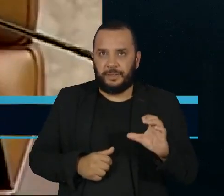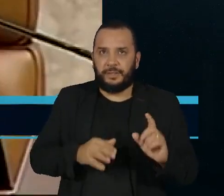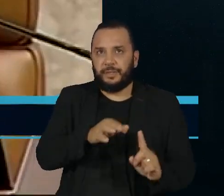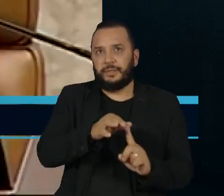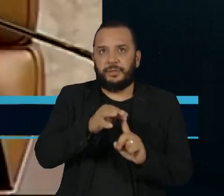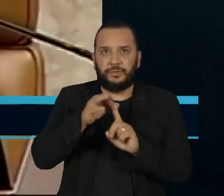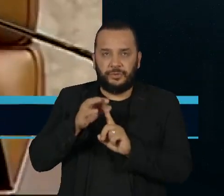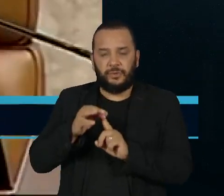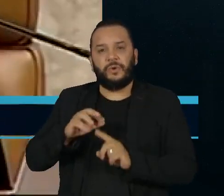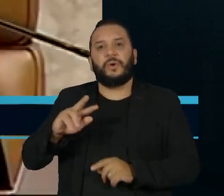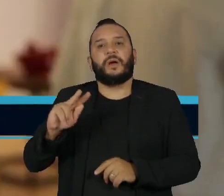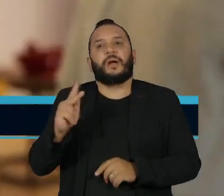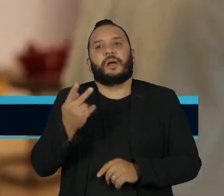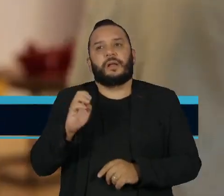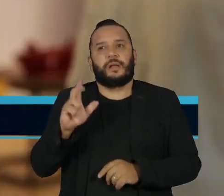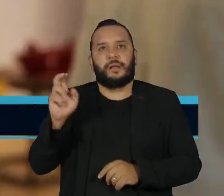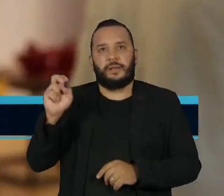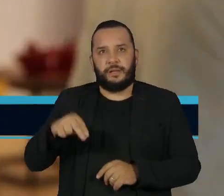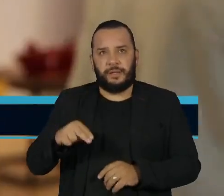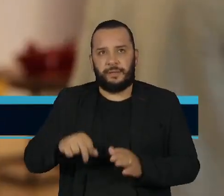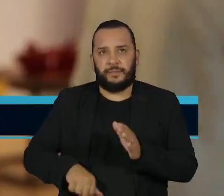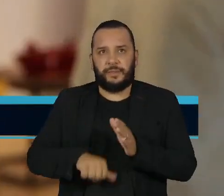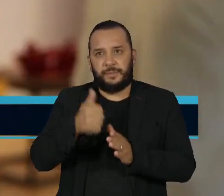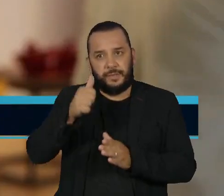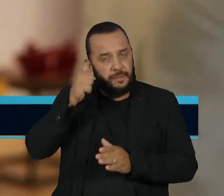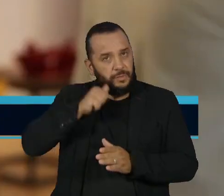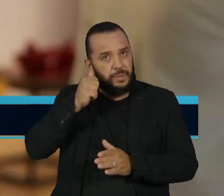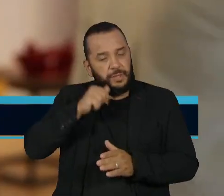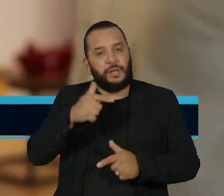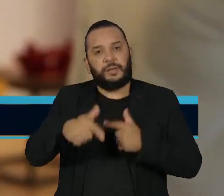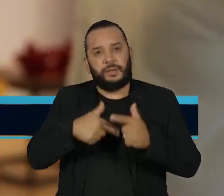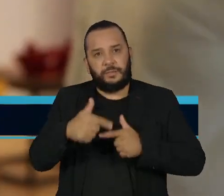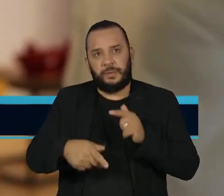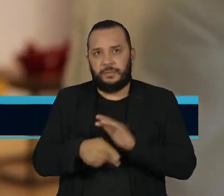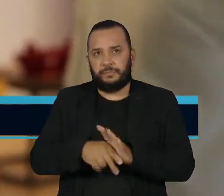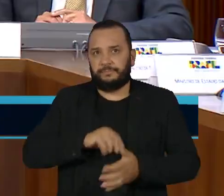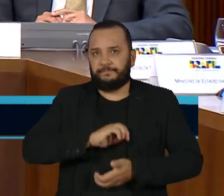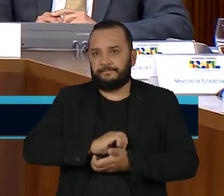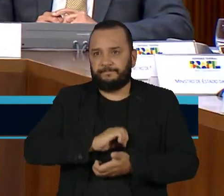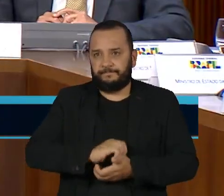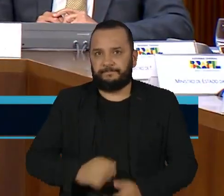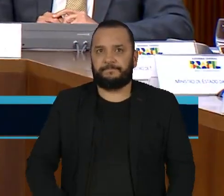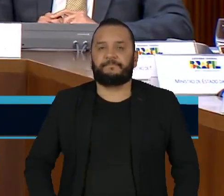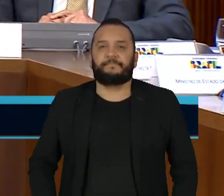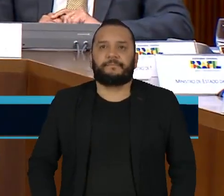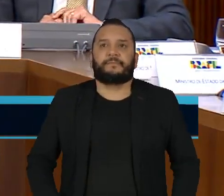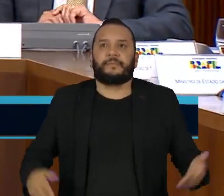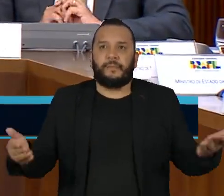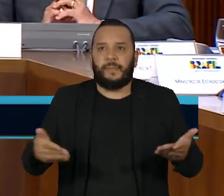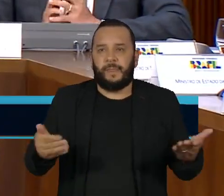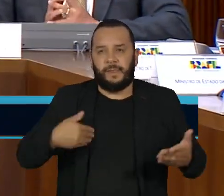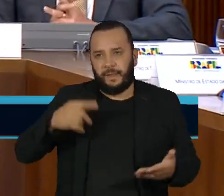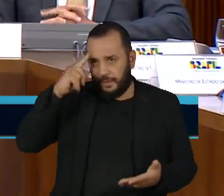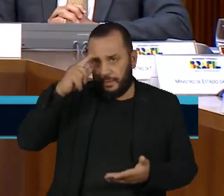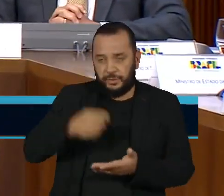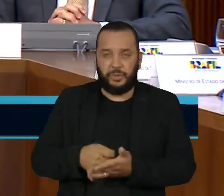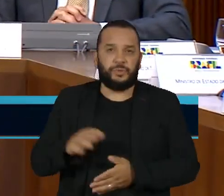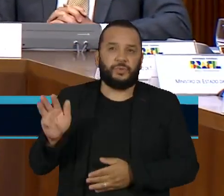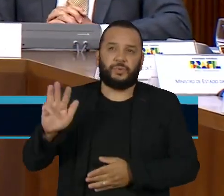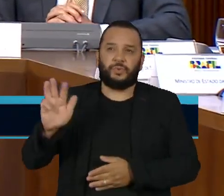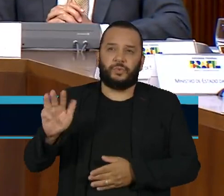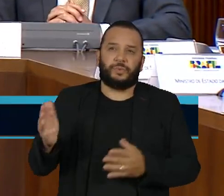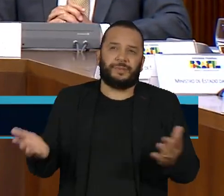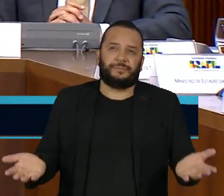-ministra Ellen Grace, a primeira mulher a assumir uma cadeira no STF. Agora, a decisão de Lula coloca a